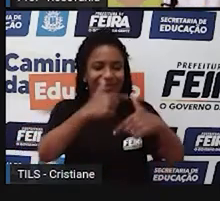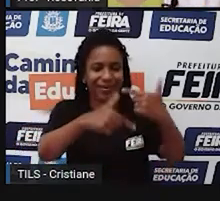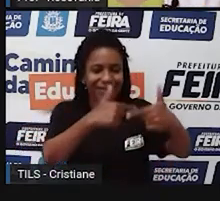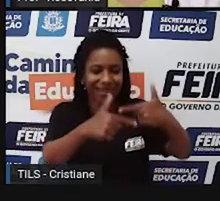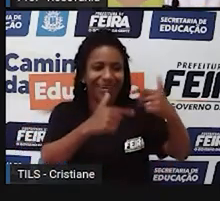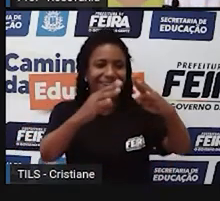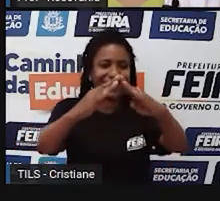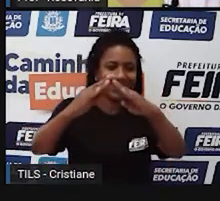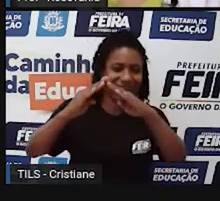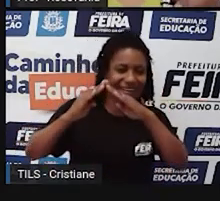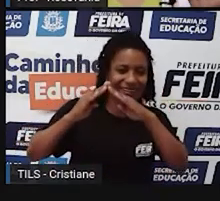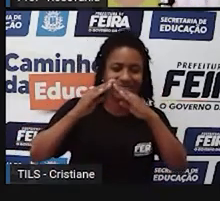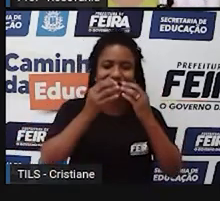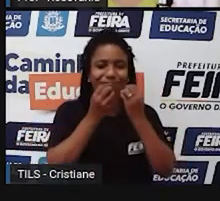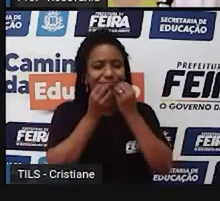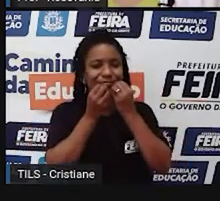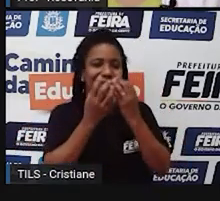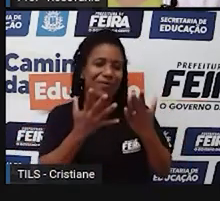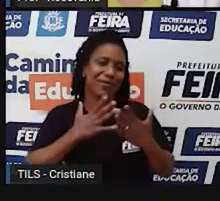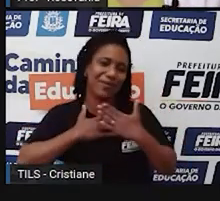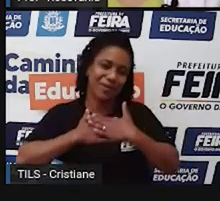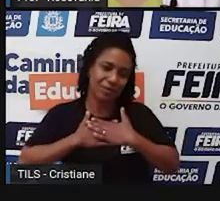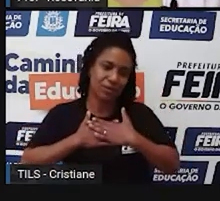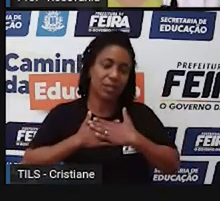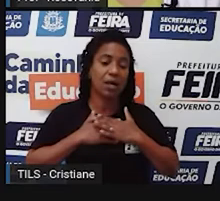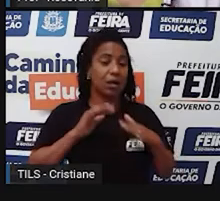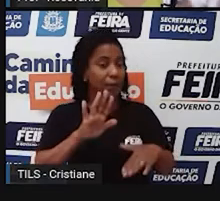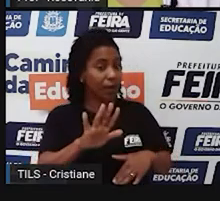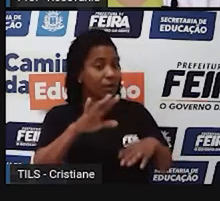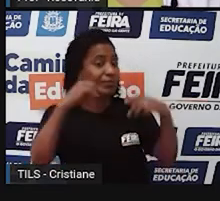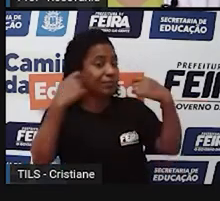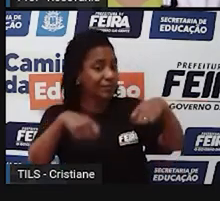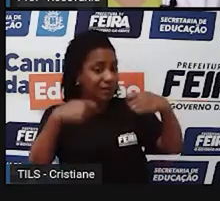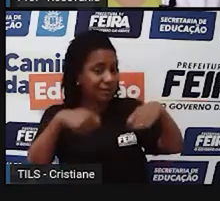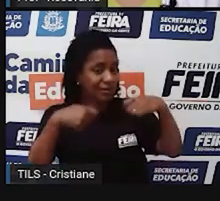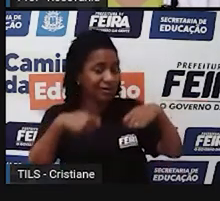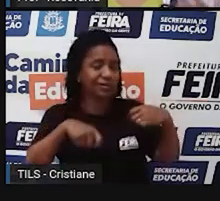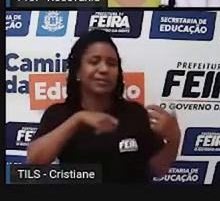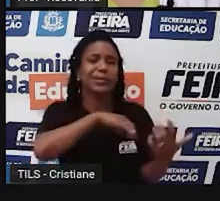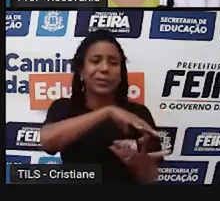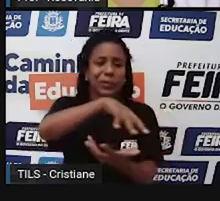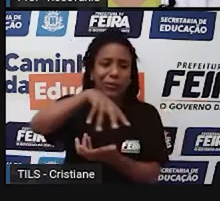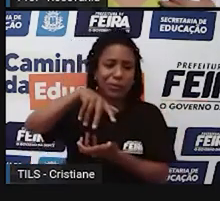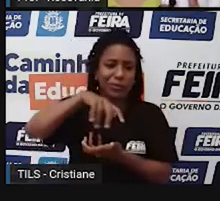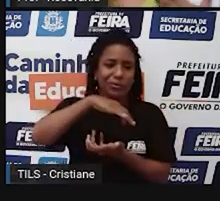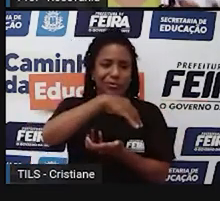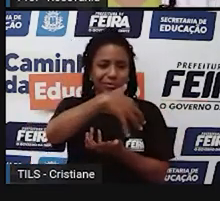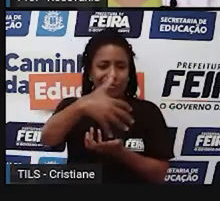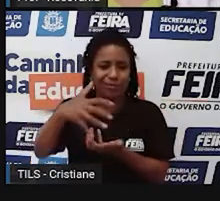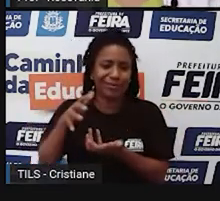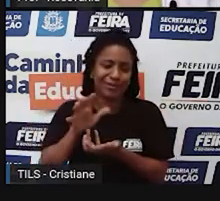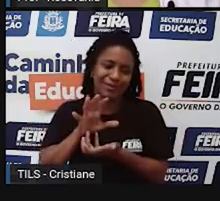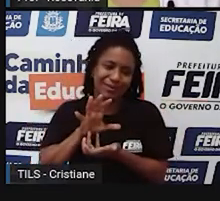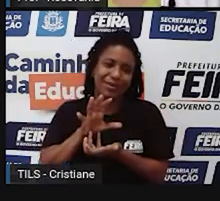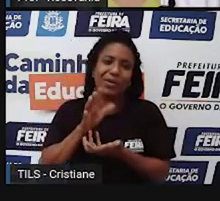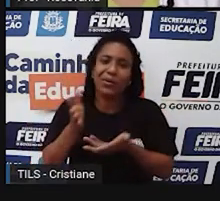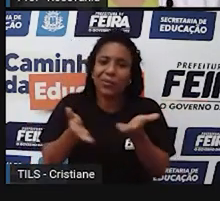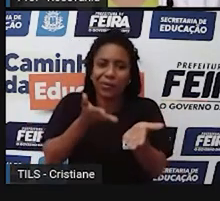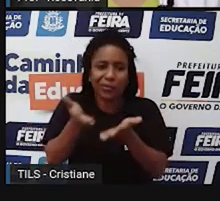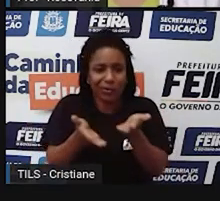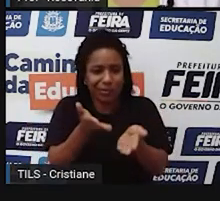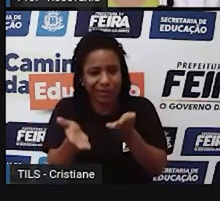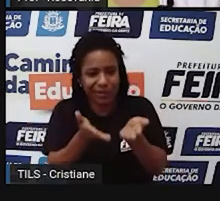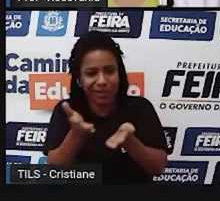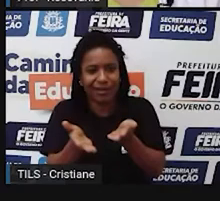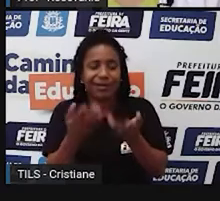Mas, em compensação, a gente precisa também pensar na natureza, que é ela quem fornece a parte, boa